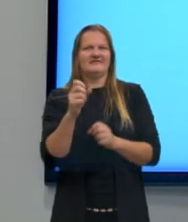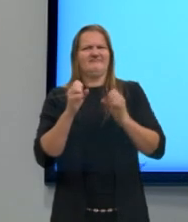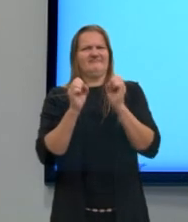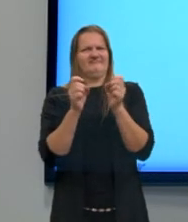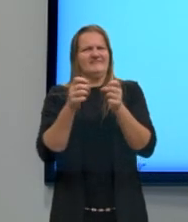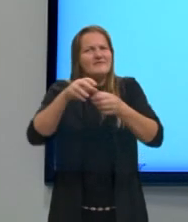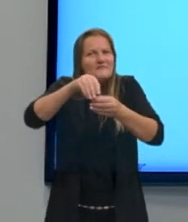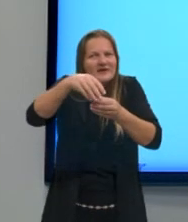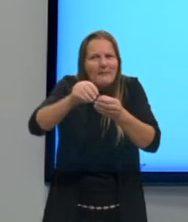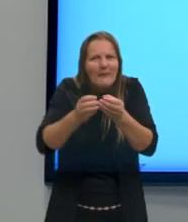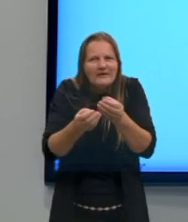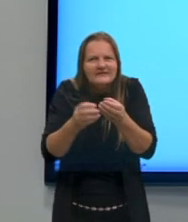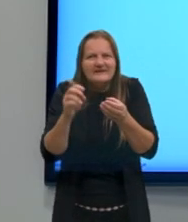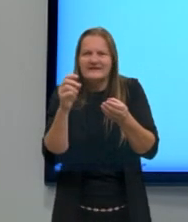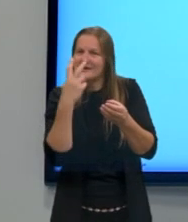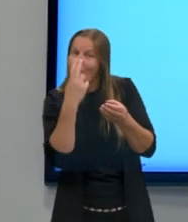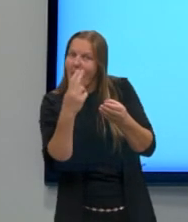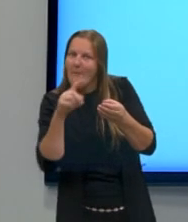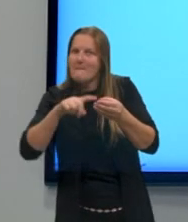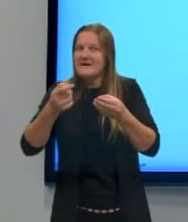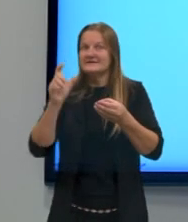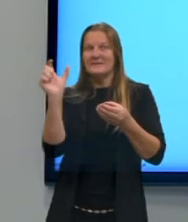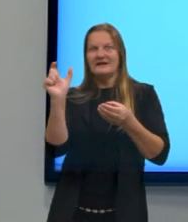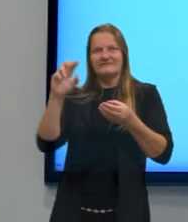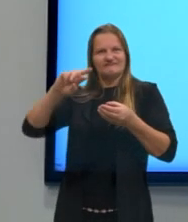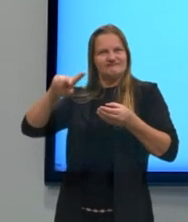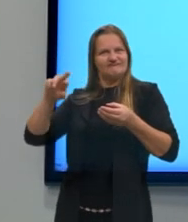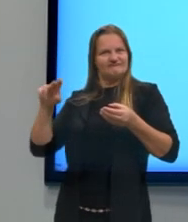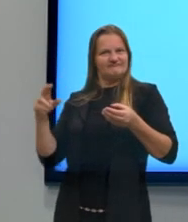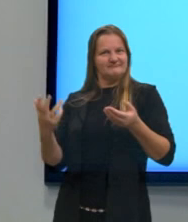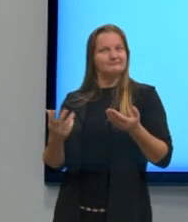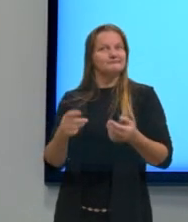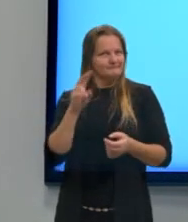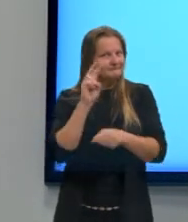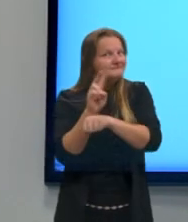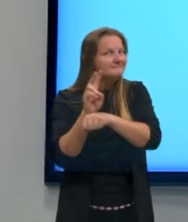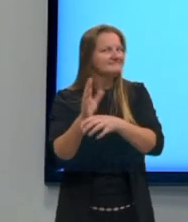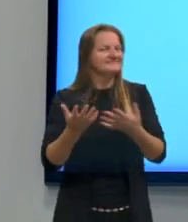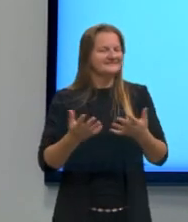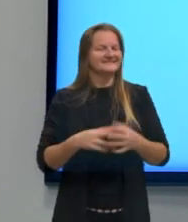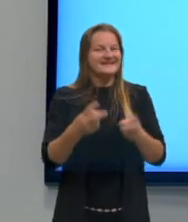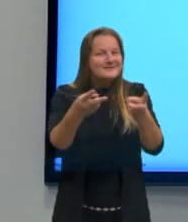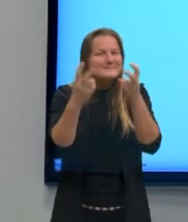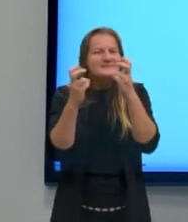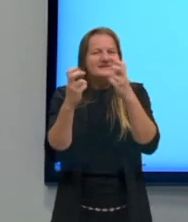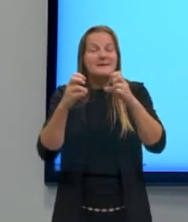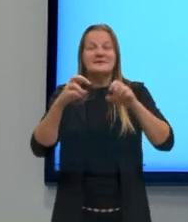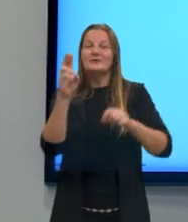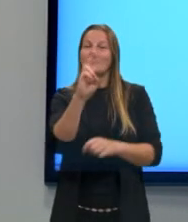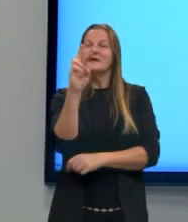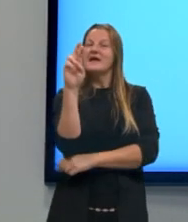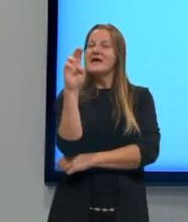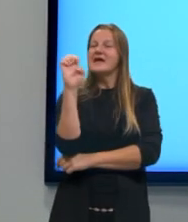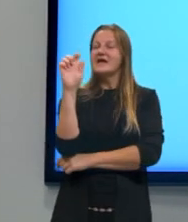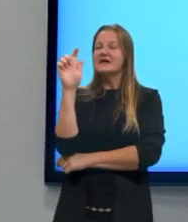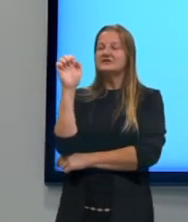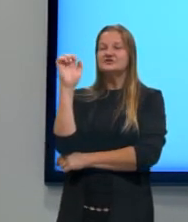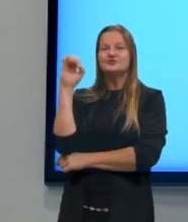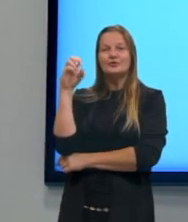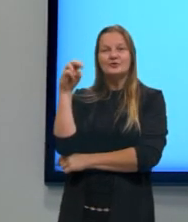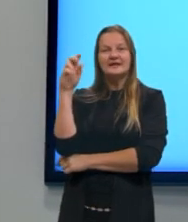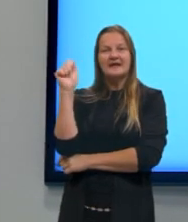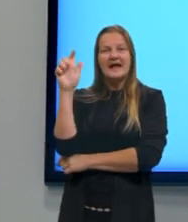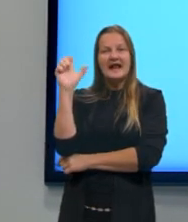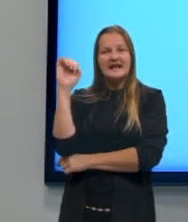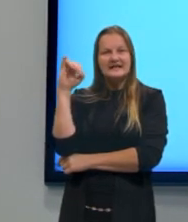para se referir às mesmas coisas. A gente percebe esse regionalismo com o uso de